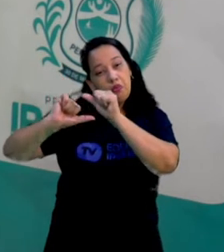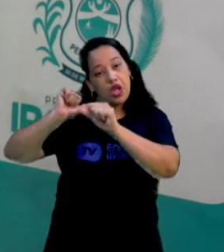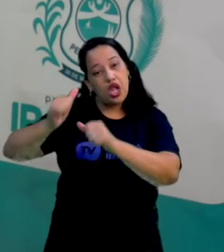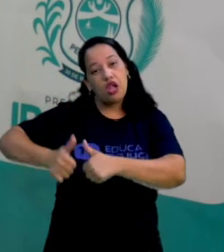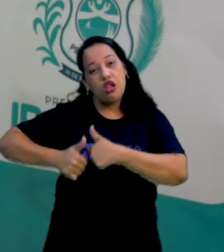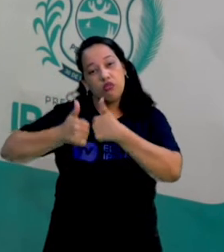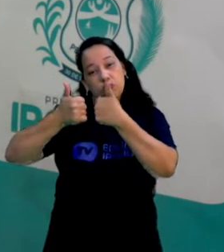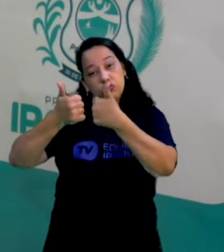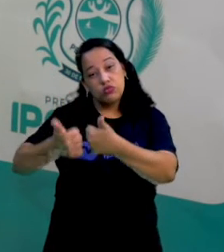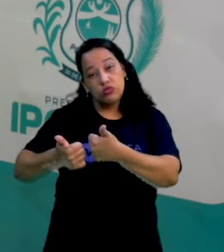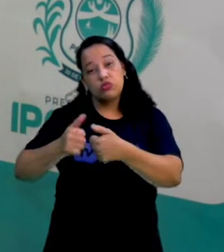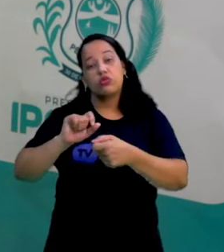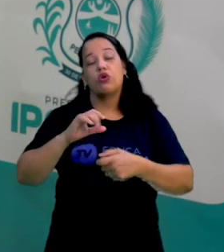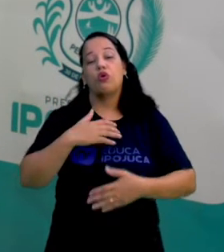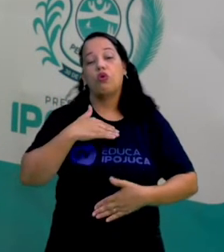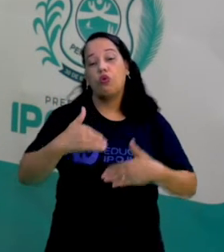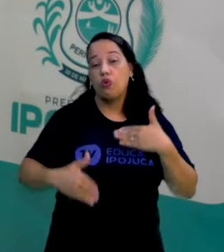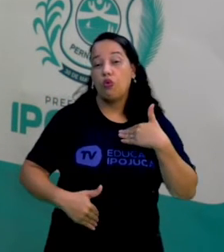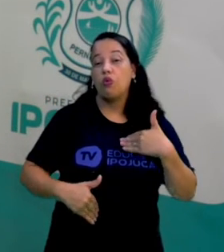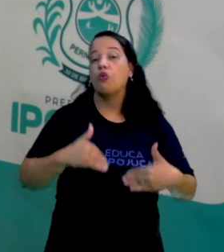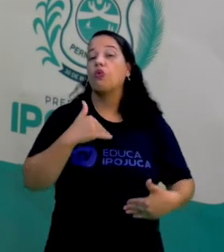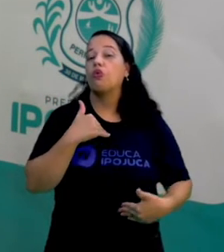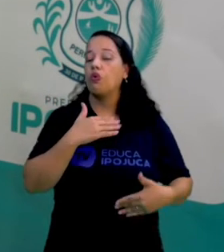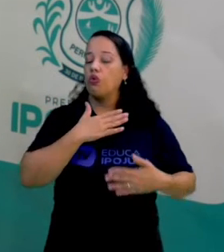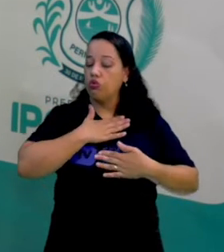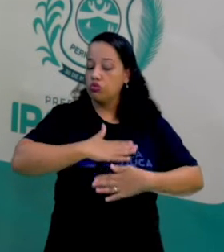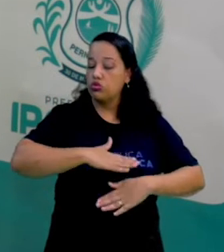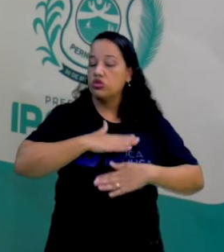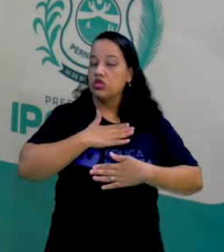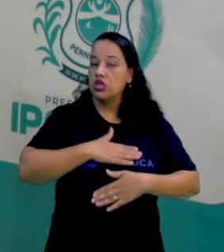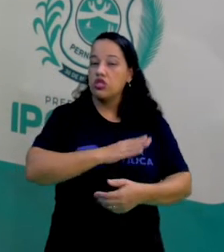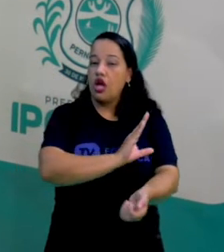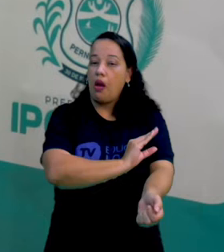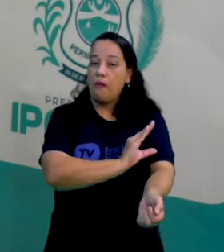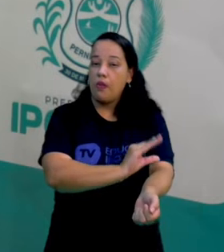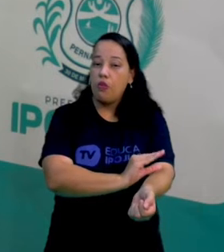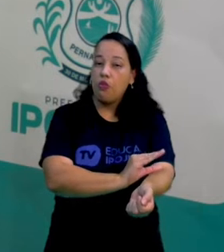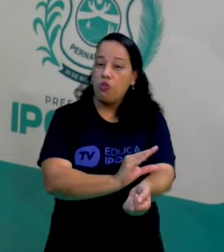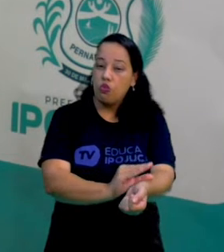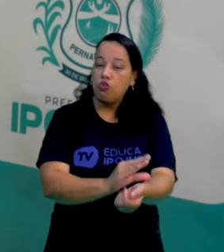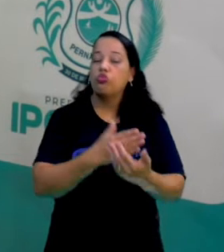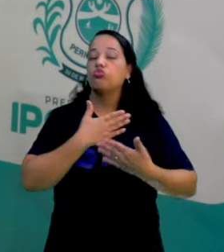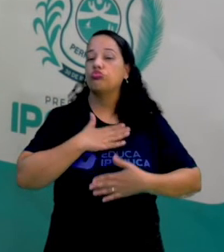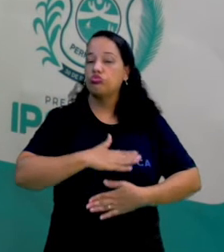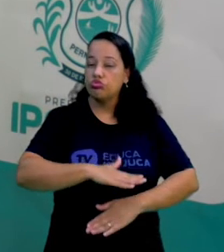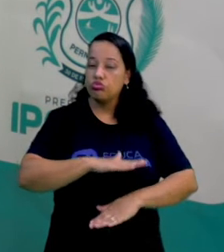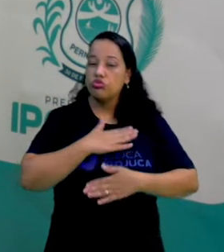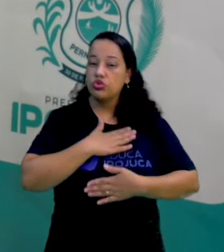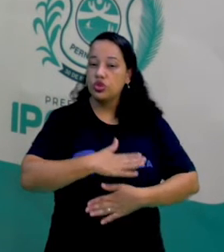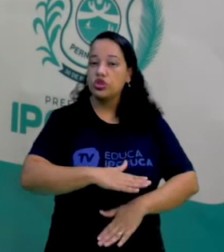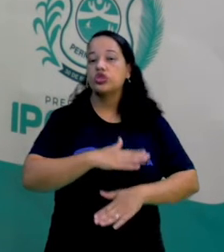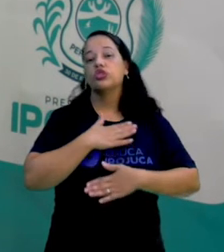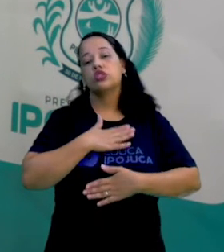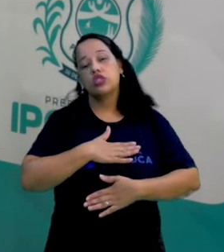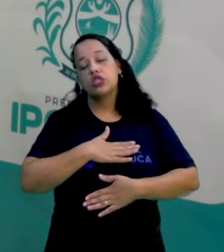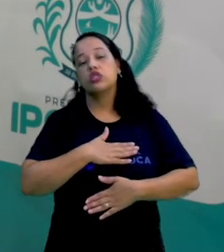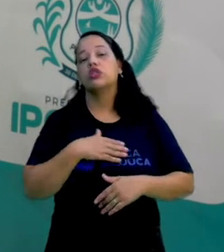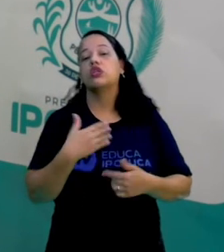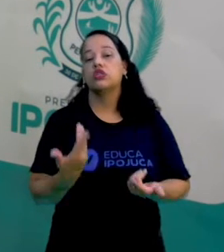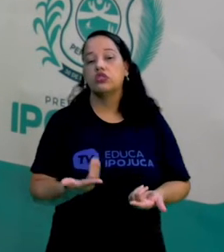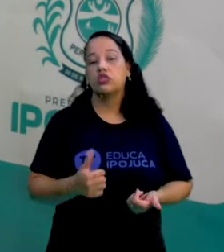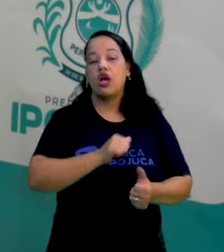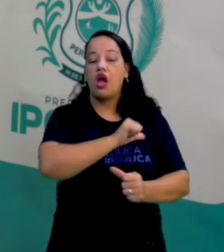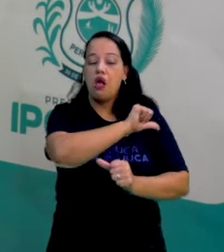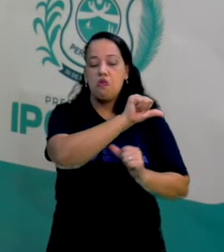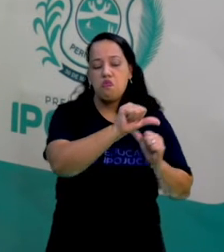recuperar o corpo, gente dar descanso para os nossos músculos. Dentro desse processo de descanso, eles têm todo um processo de